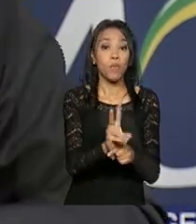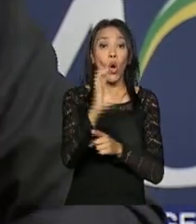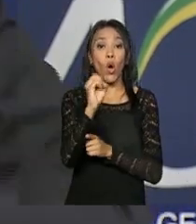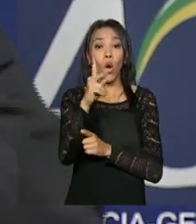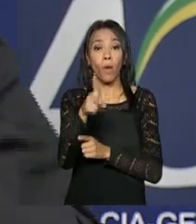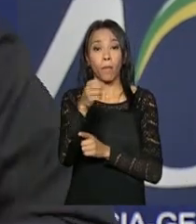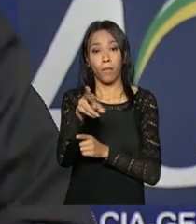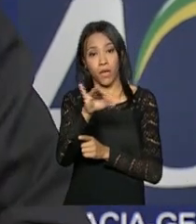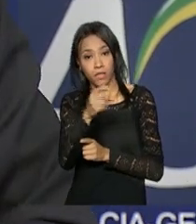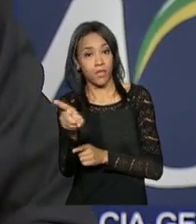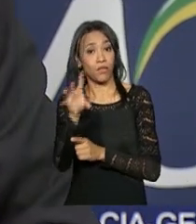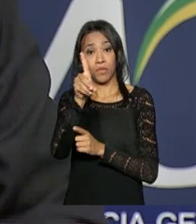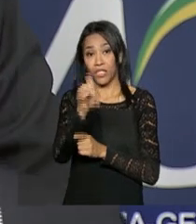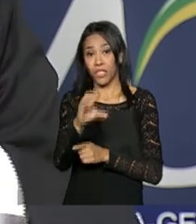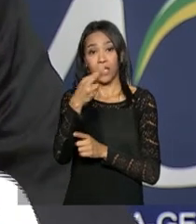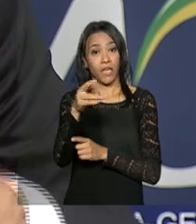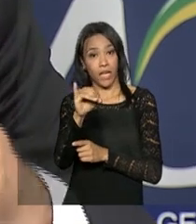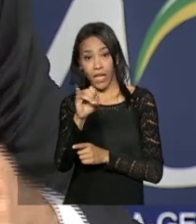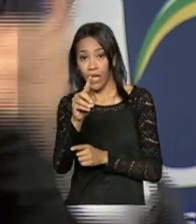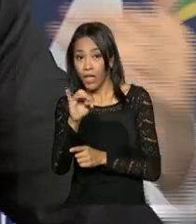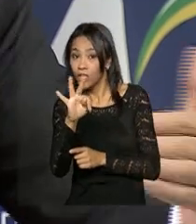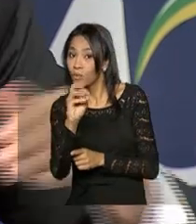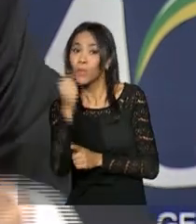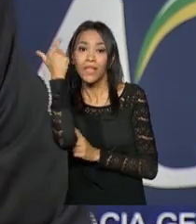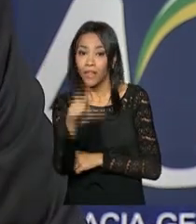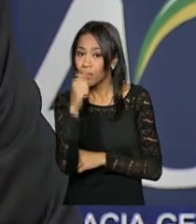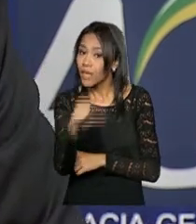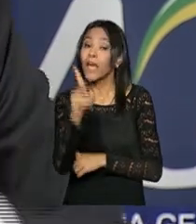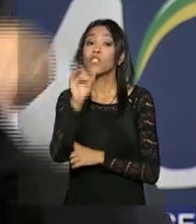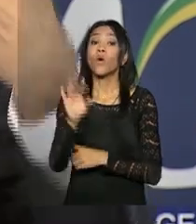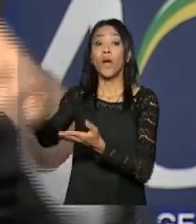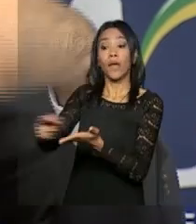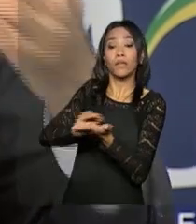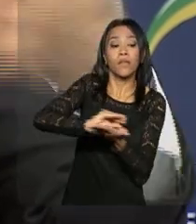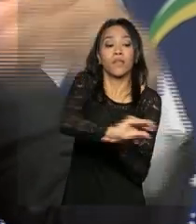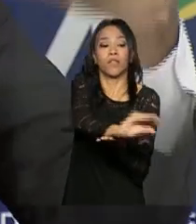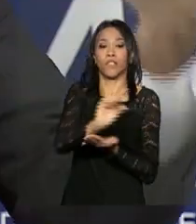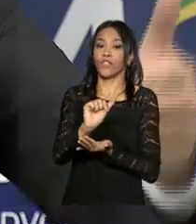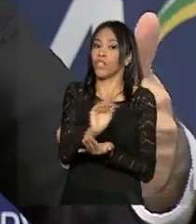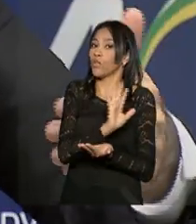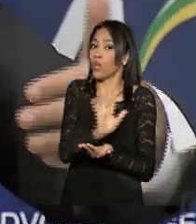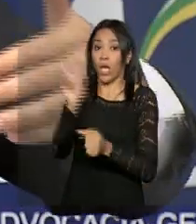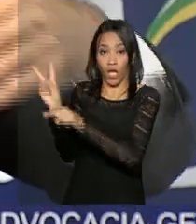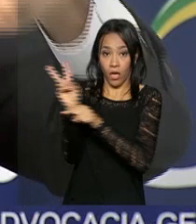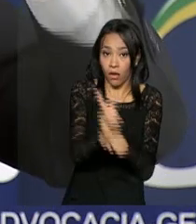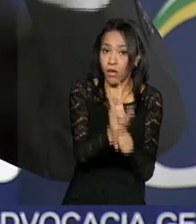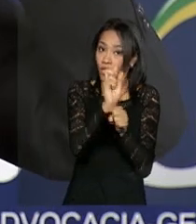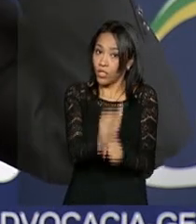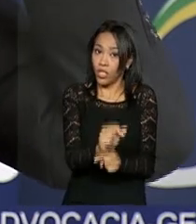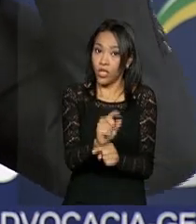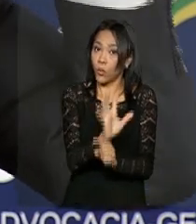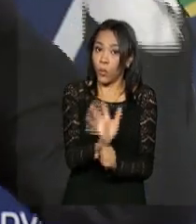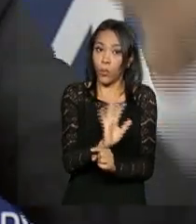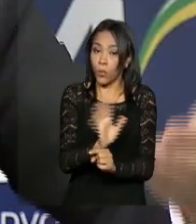já foi demonstrado, e não é uma operação de crédito, ali é uma situação de não repasse de subsídios, mas mesmo que houvesse uma operação de crédito, haveria uma ofensa